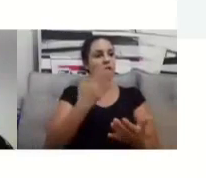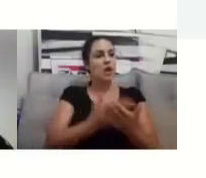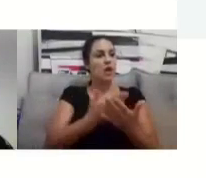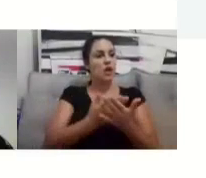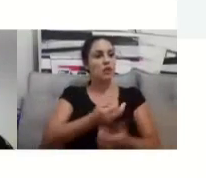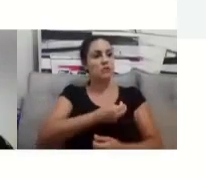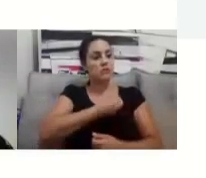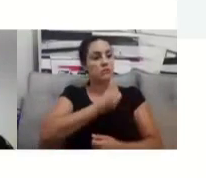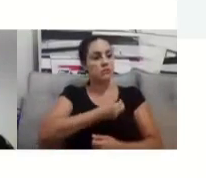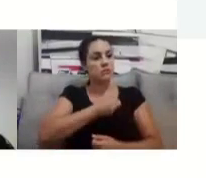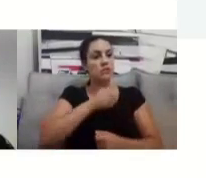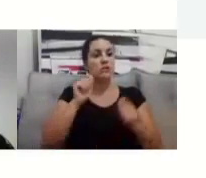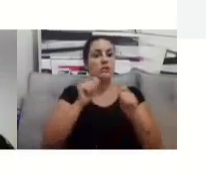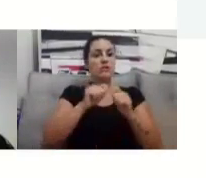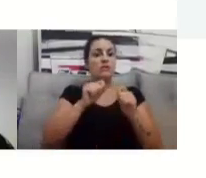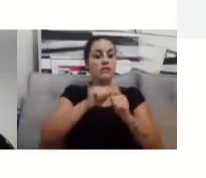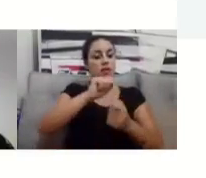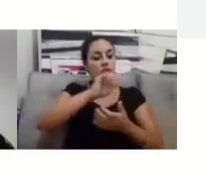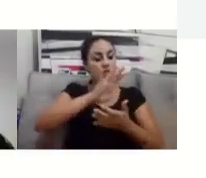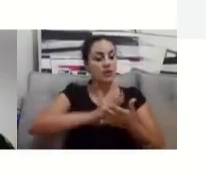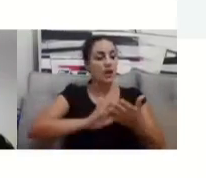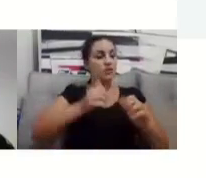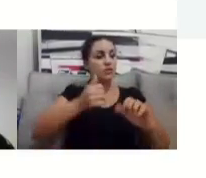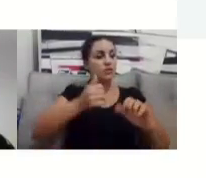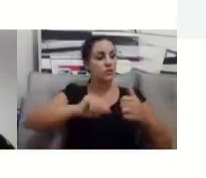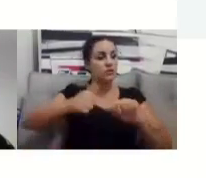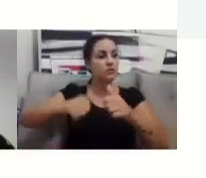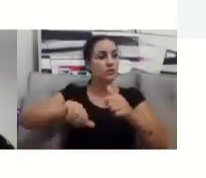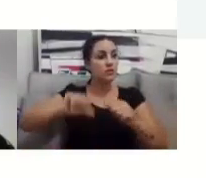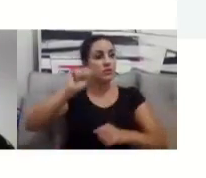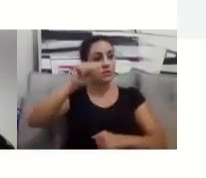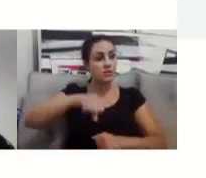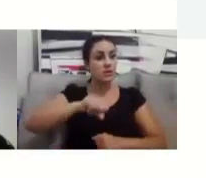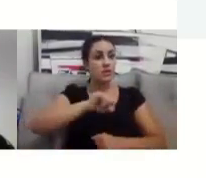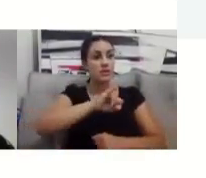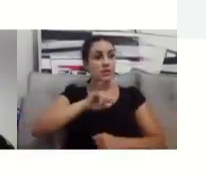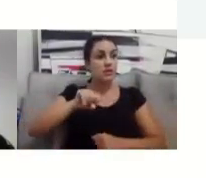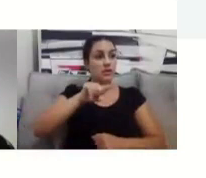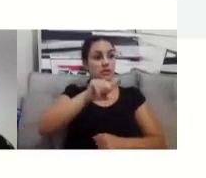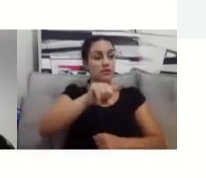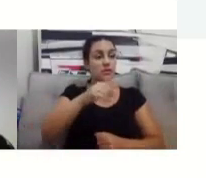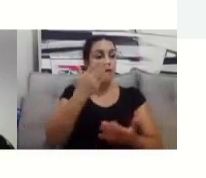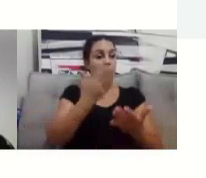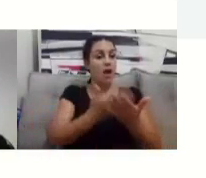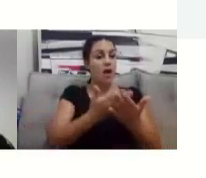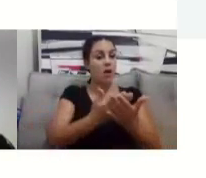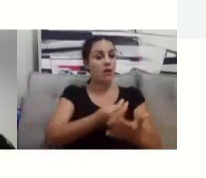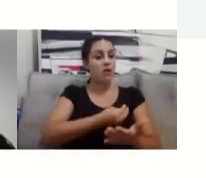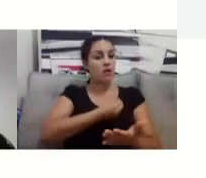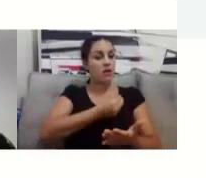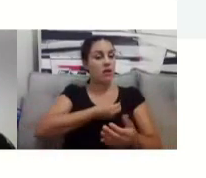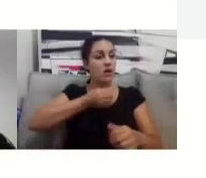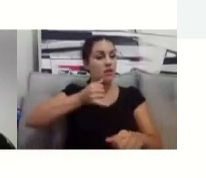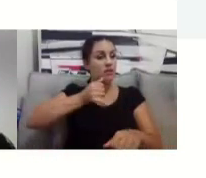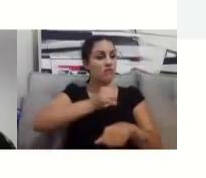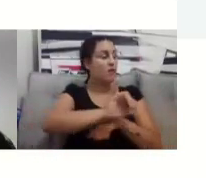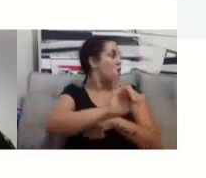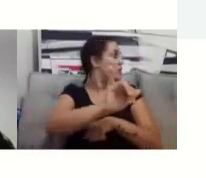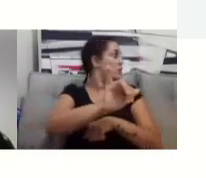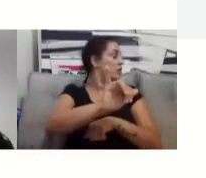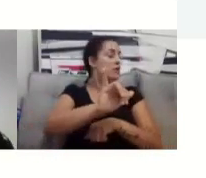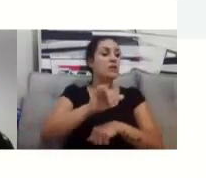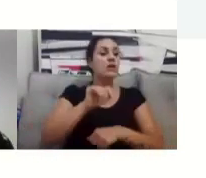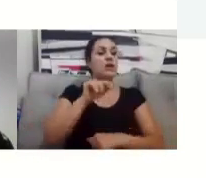avaliativas, portanto, se você falta essas aulas presenciais, você acaba